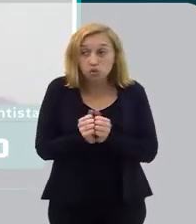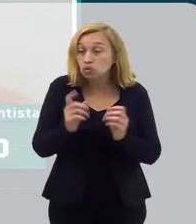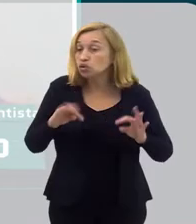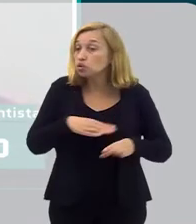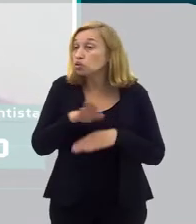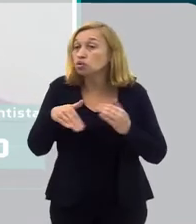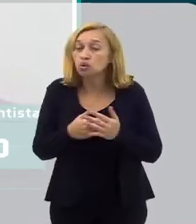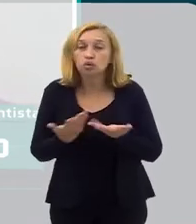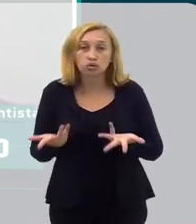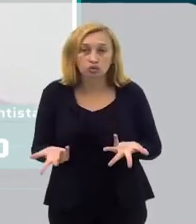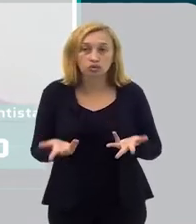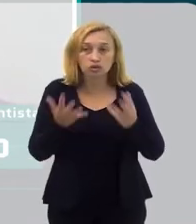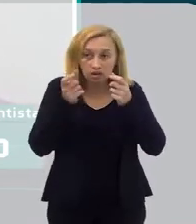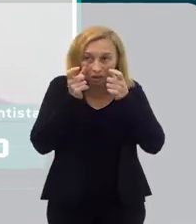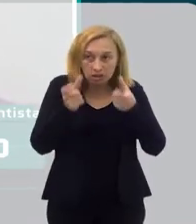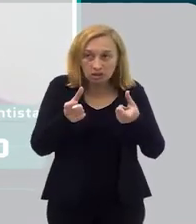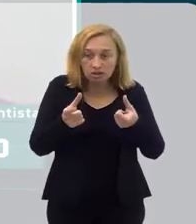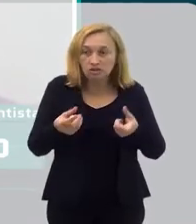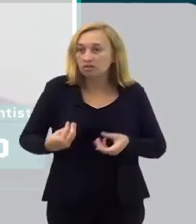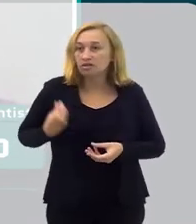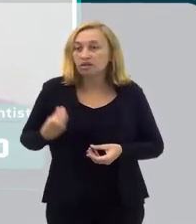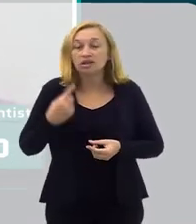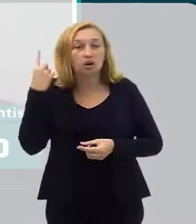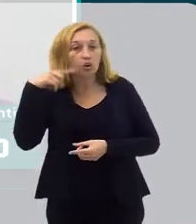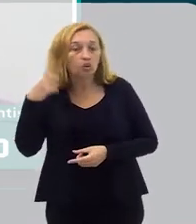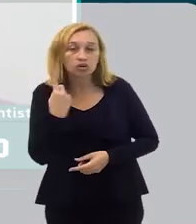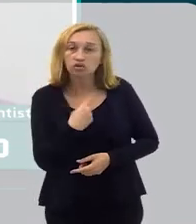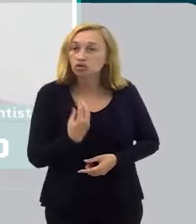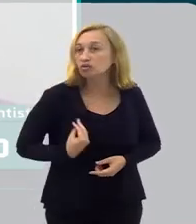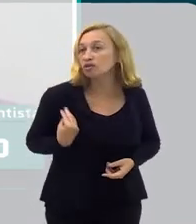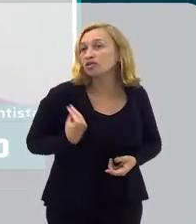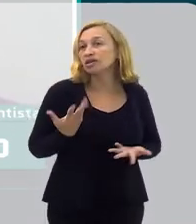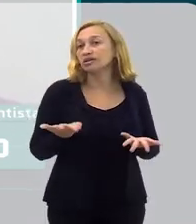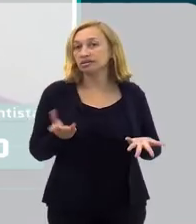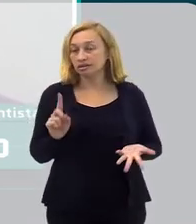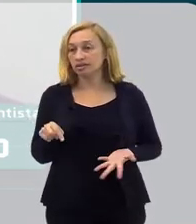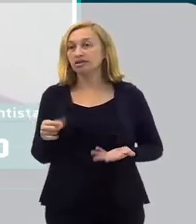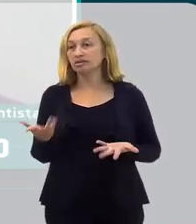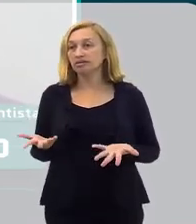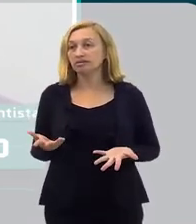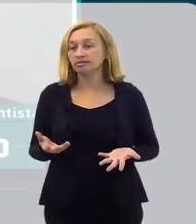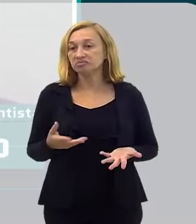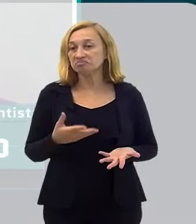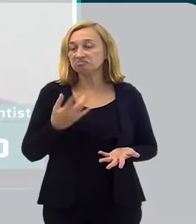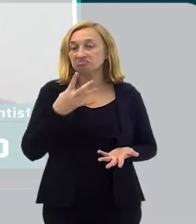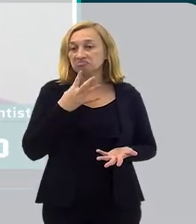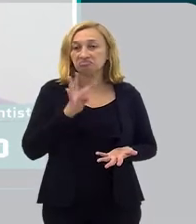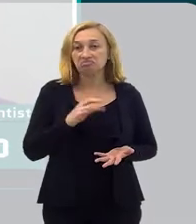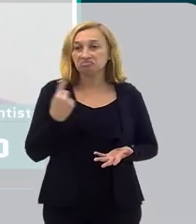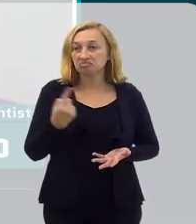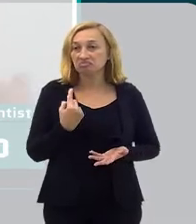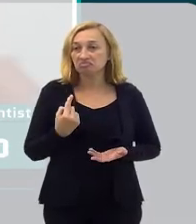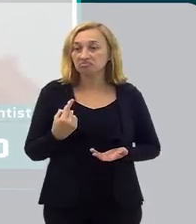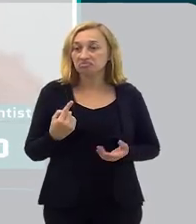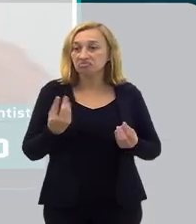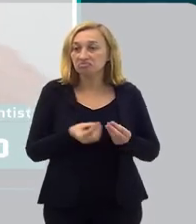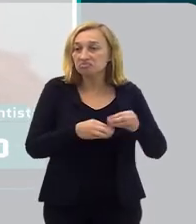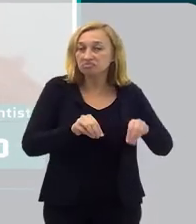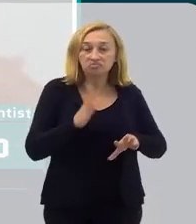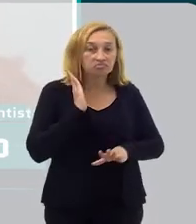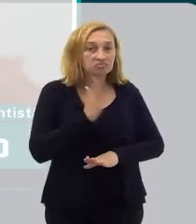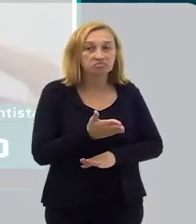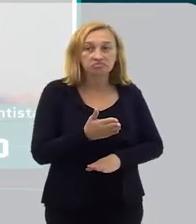junta a tensão de todo mundo de viver essa loucura que a gente está vivendo, né? Uma coisa desconhecida por nós, afeta